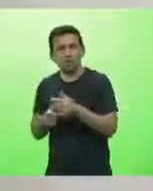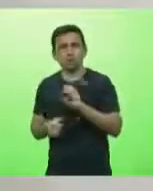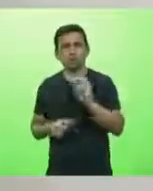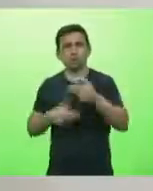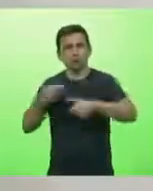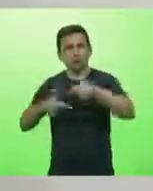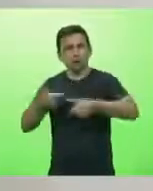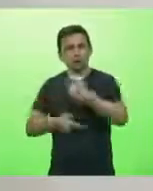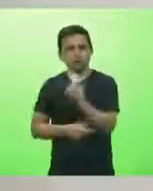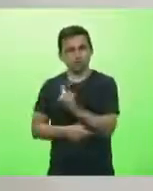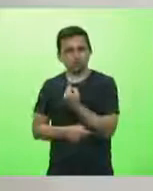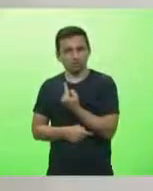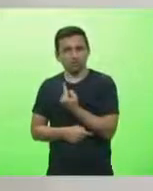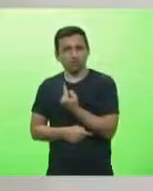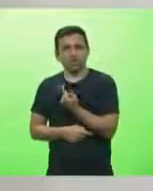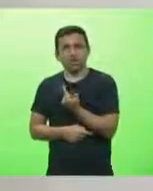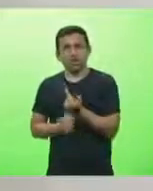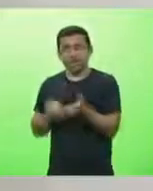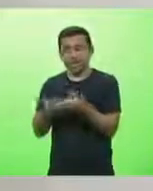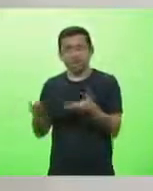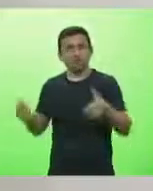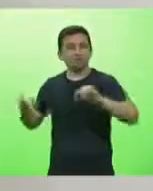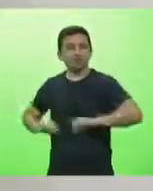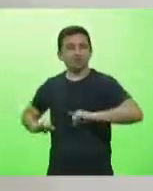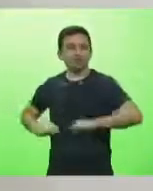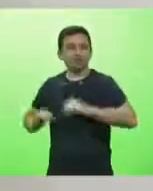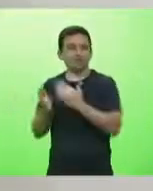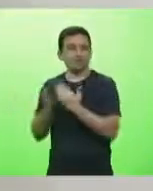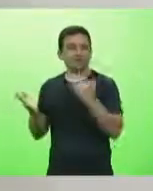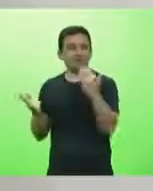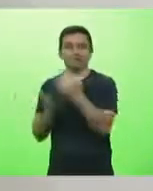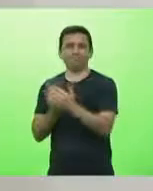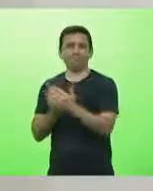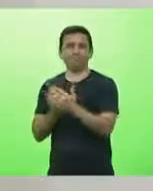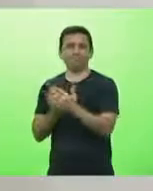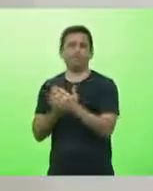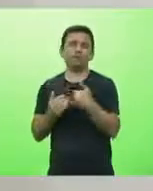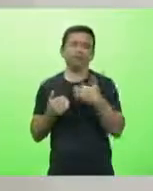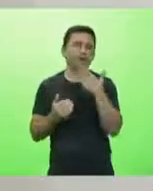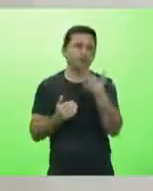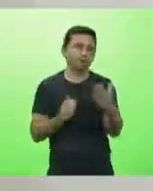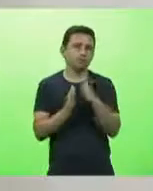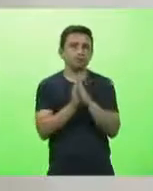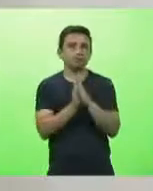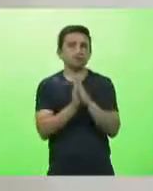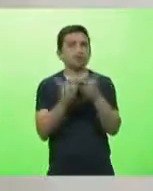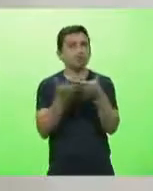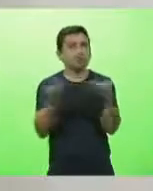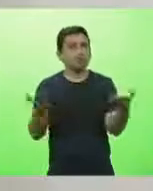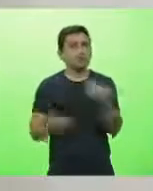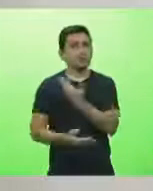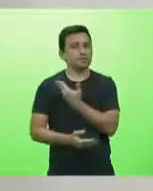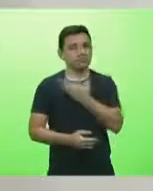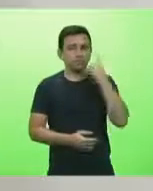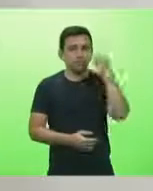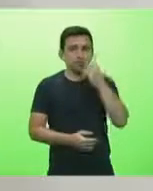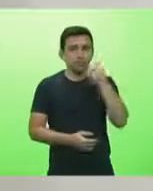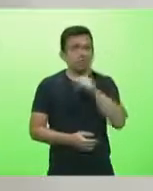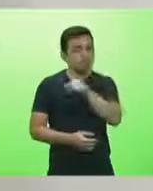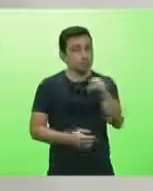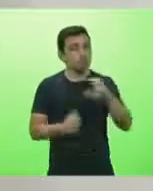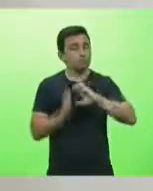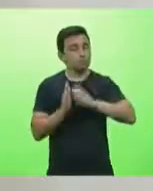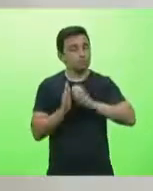informalidade, esses são os que mais sofrem. Então, eu venho fazer aqui um apelo até mesmo aos colegas deputados que são de partidos